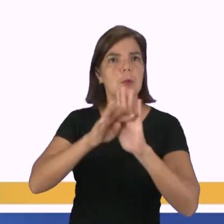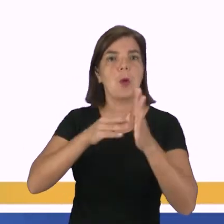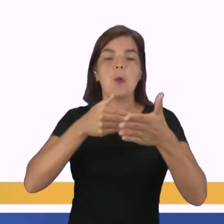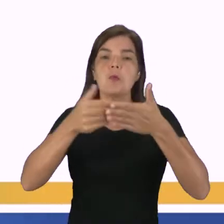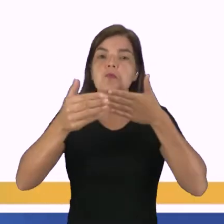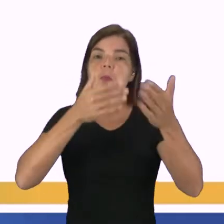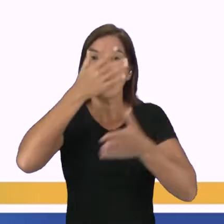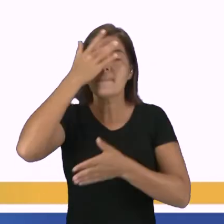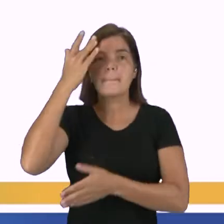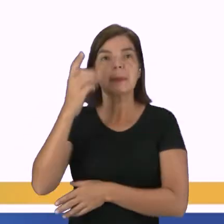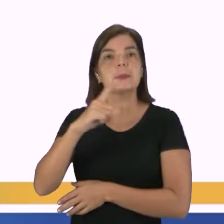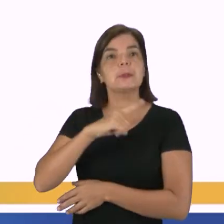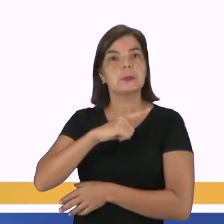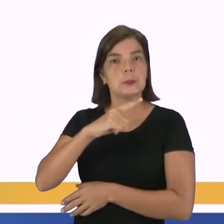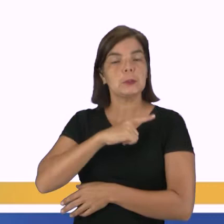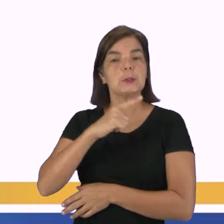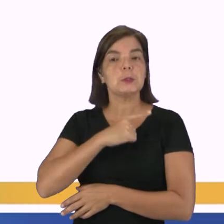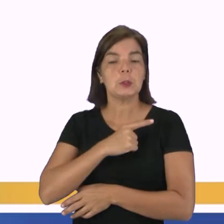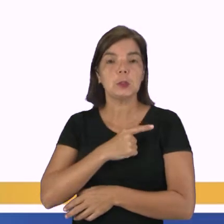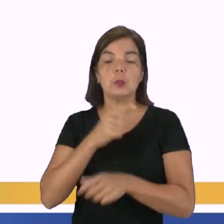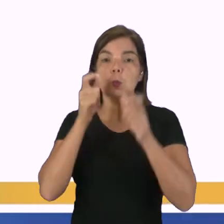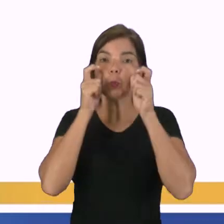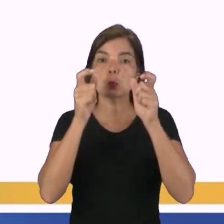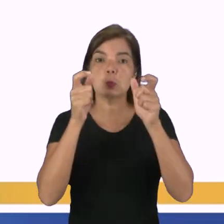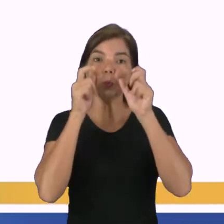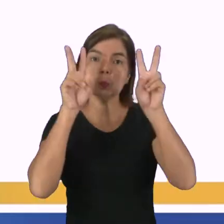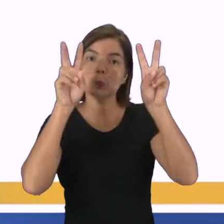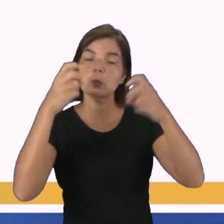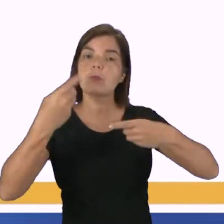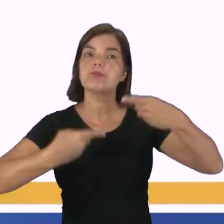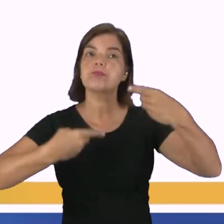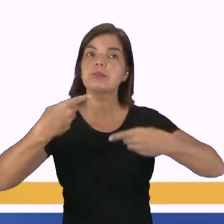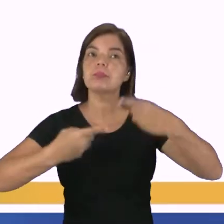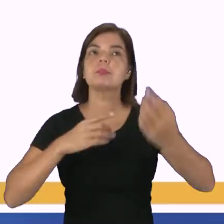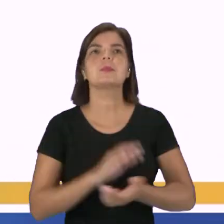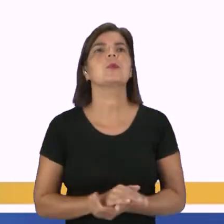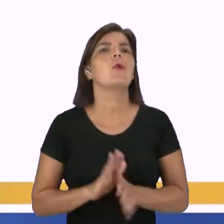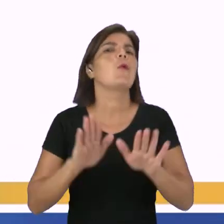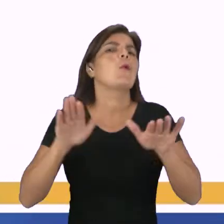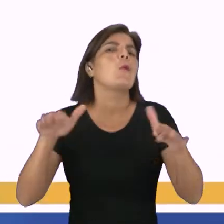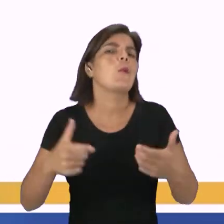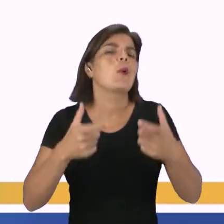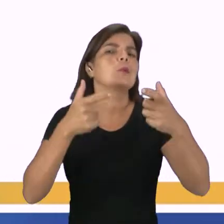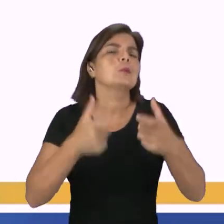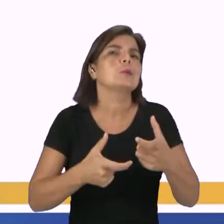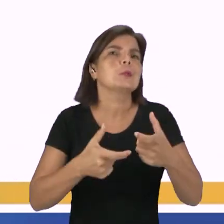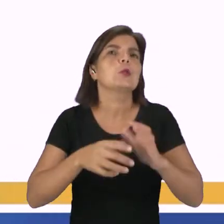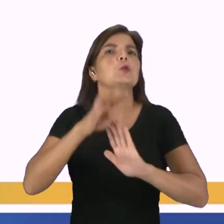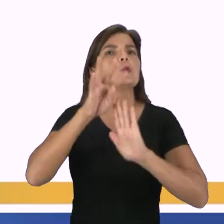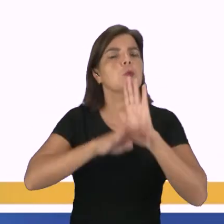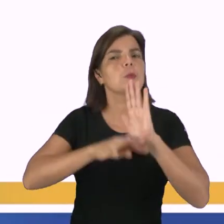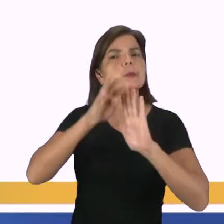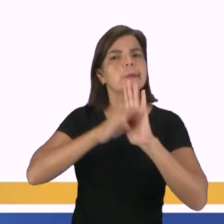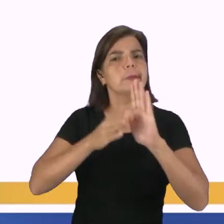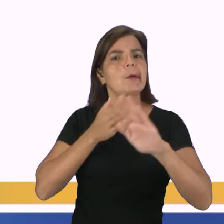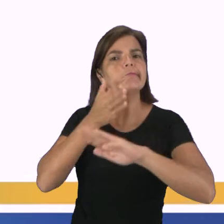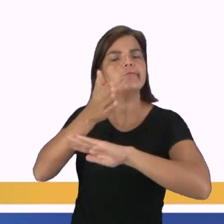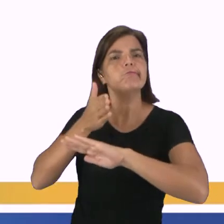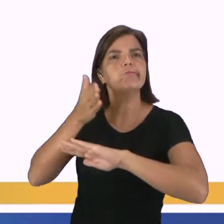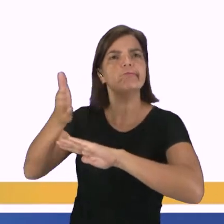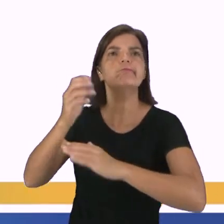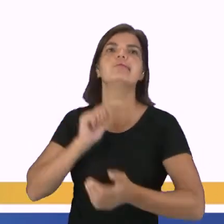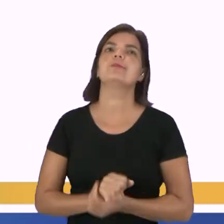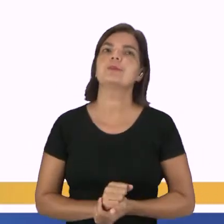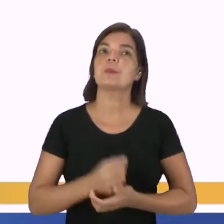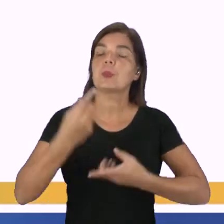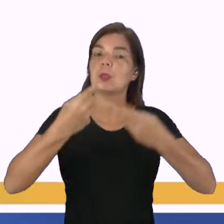Qualquer pessoa que tenha interesse pelo assunto debatido. Qual é o lugar onde o texto será veiculado?